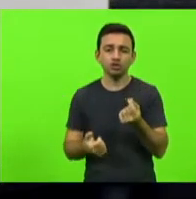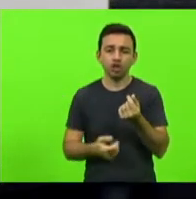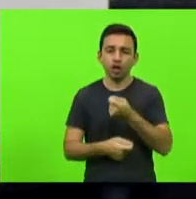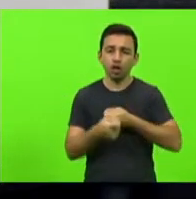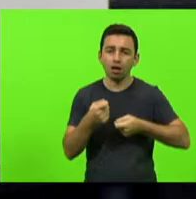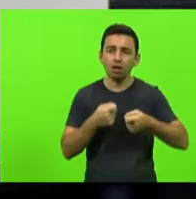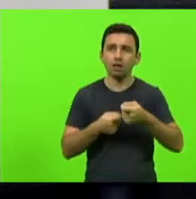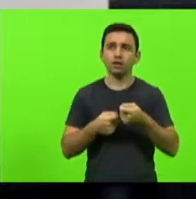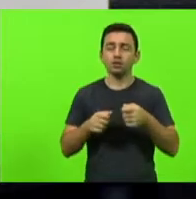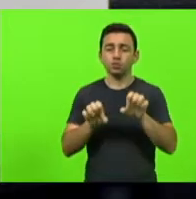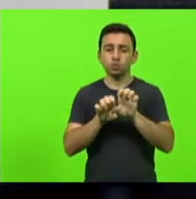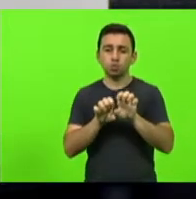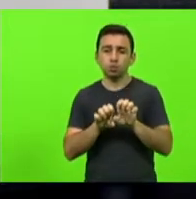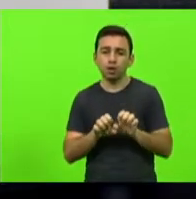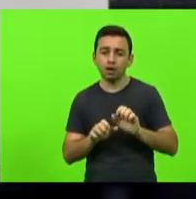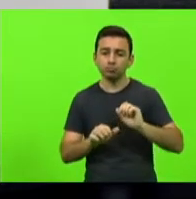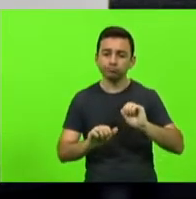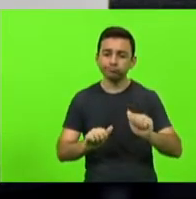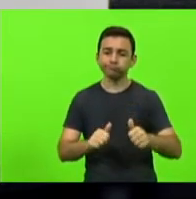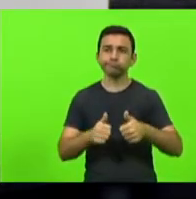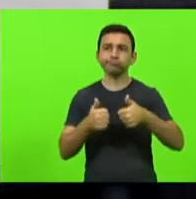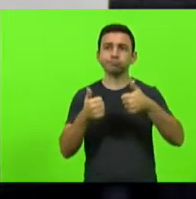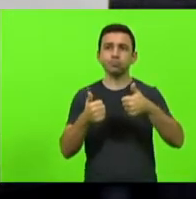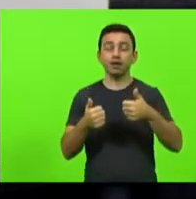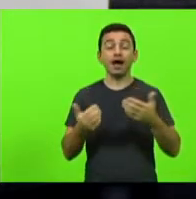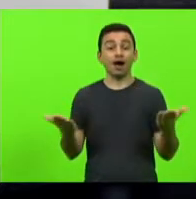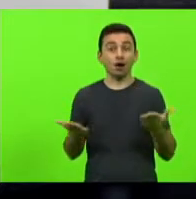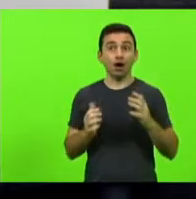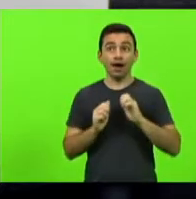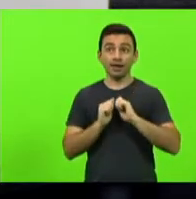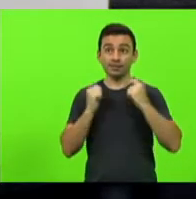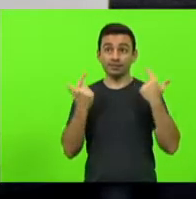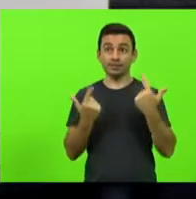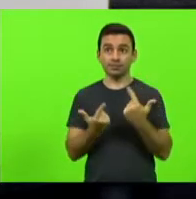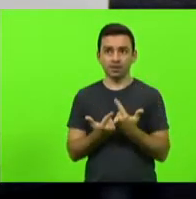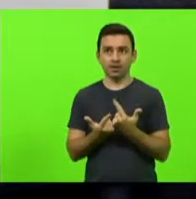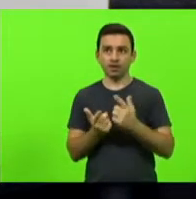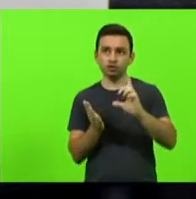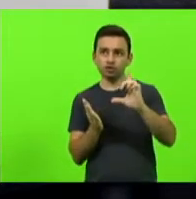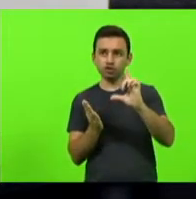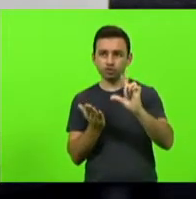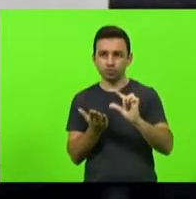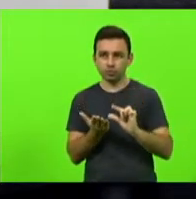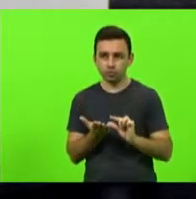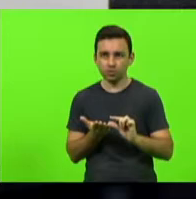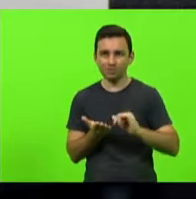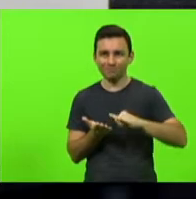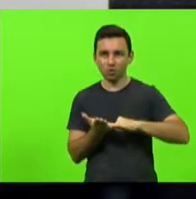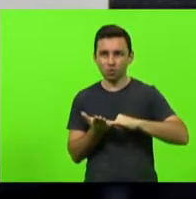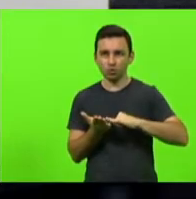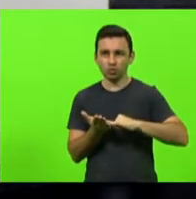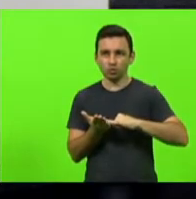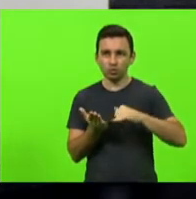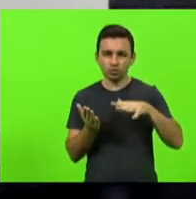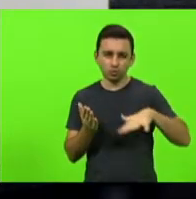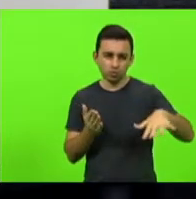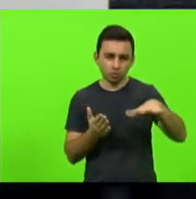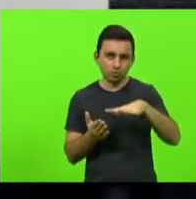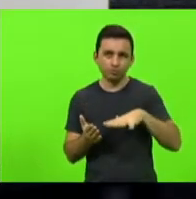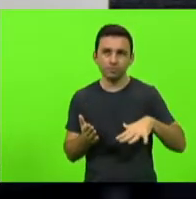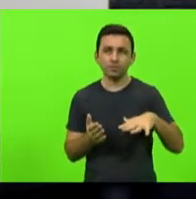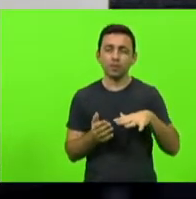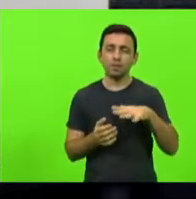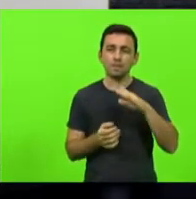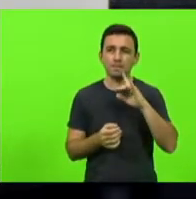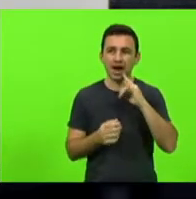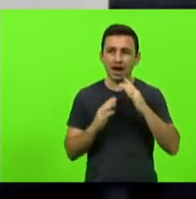suas empresas. Então, a Assembleia Legislativa, ao reduzir a carga tributária dos bares, restaurantes e